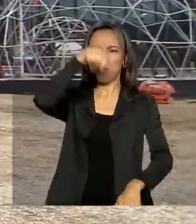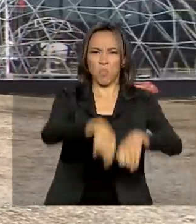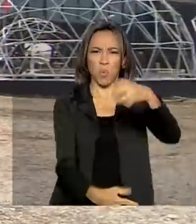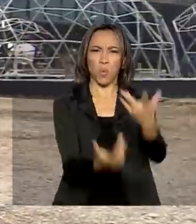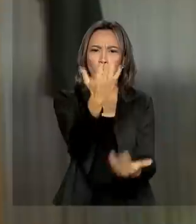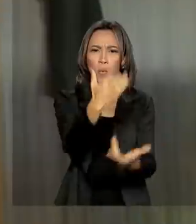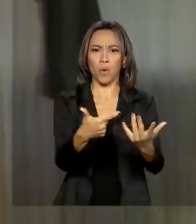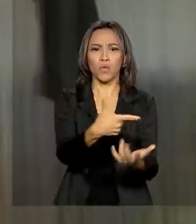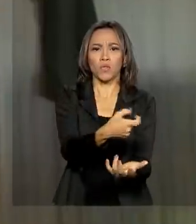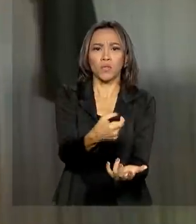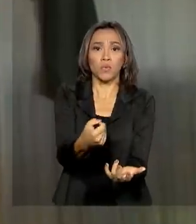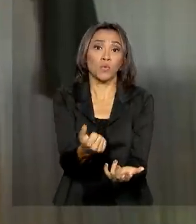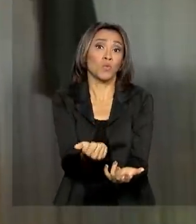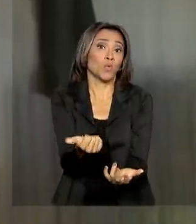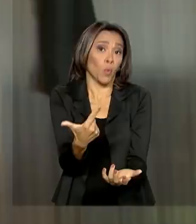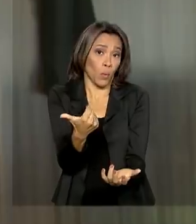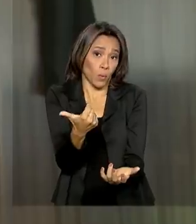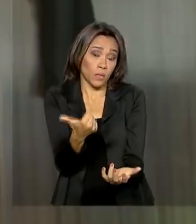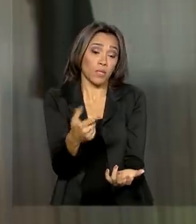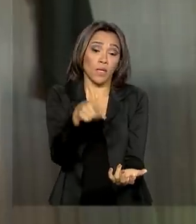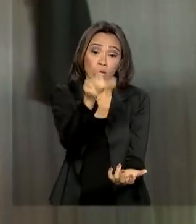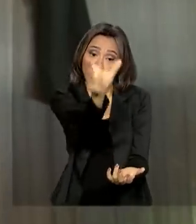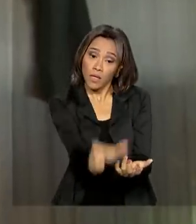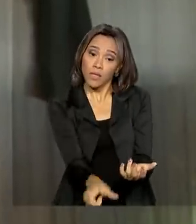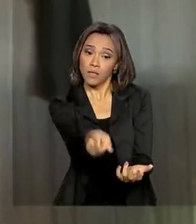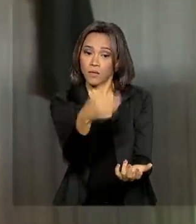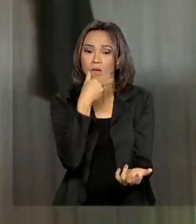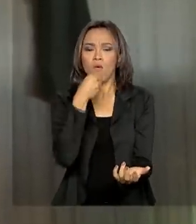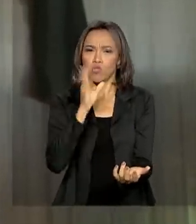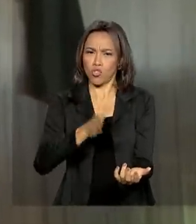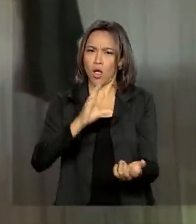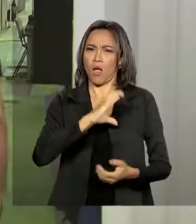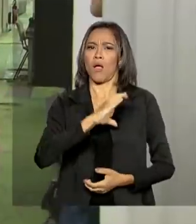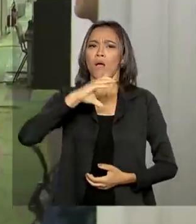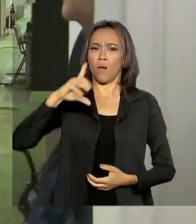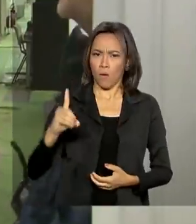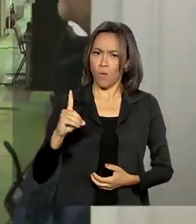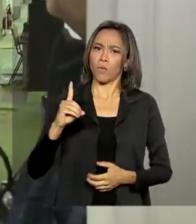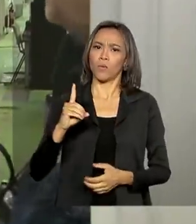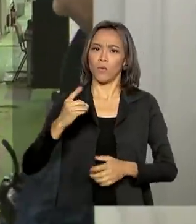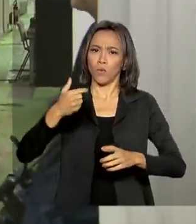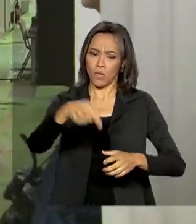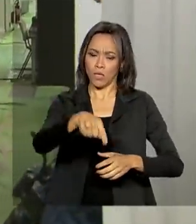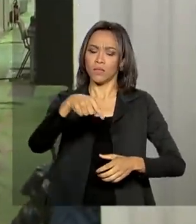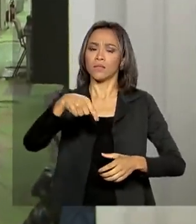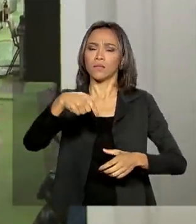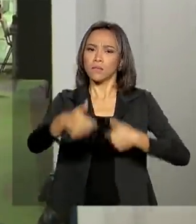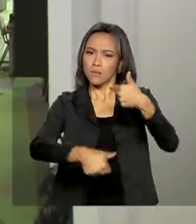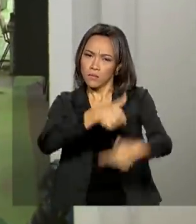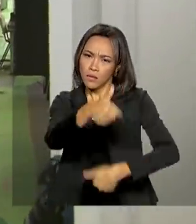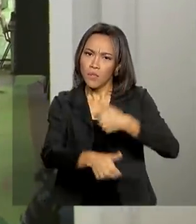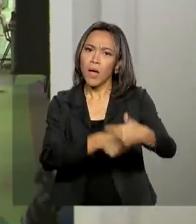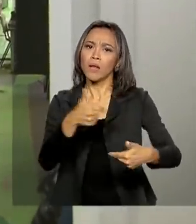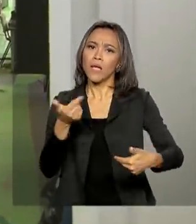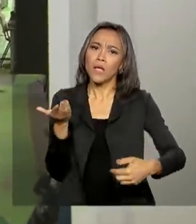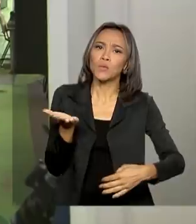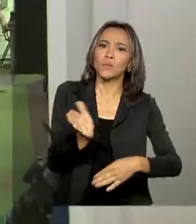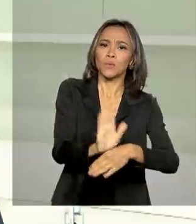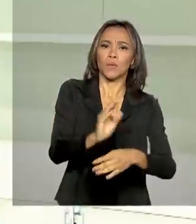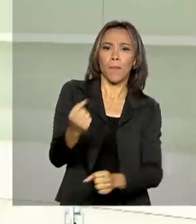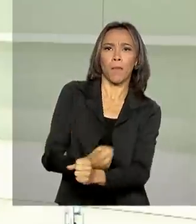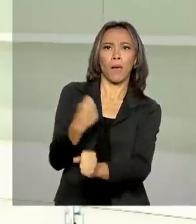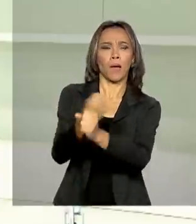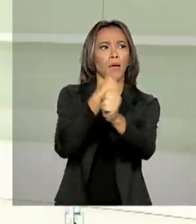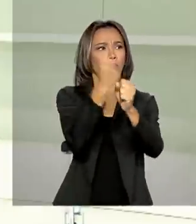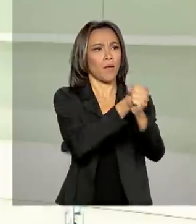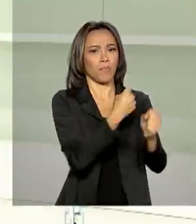antiga base. O Comandante Geraldo Joaçaba já coordenou o programa Antártico Brasileiro e ajudou a reconstruir a estação.